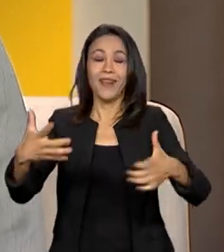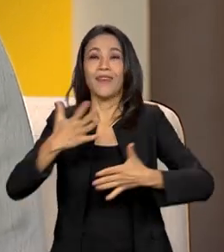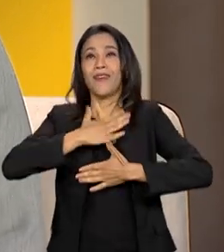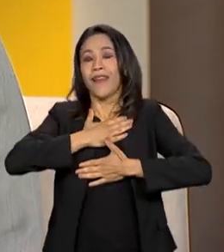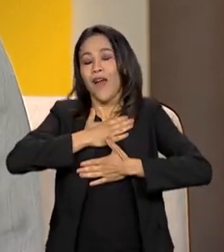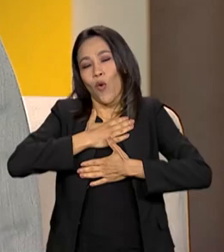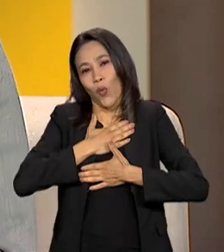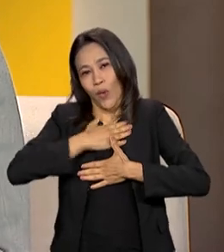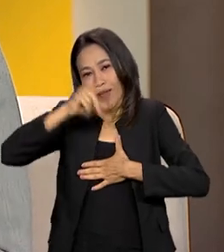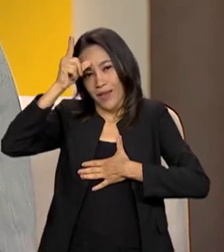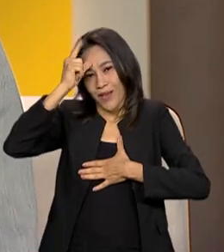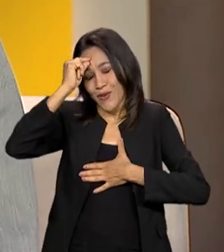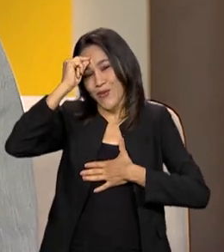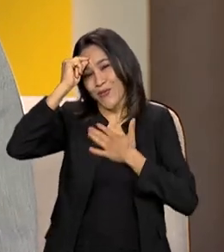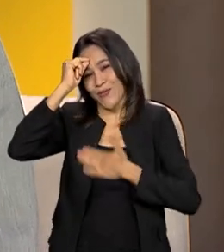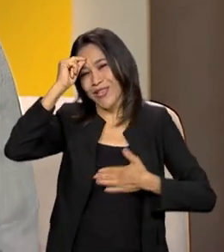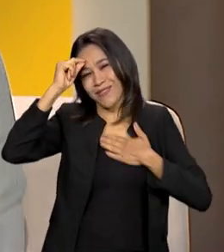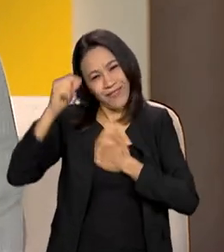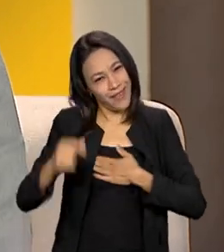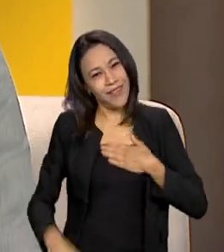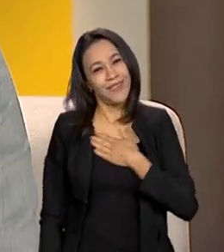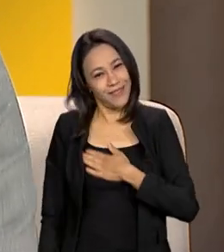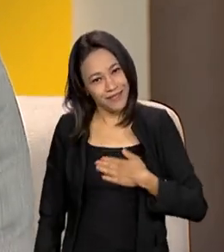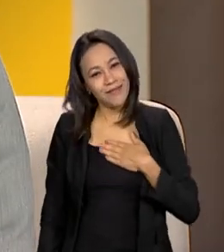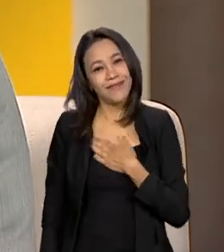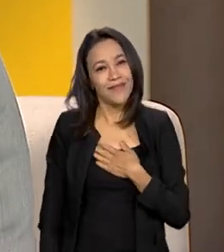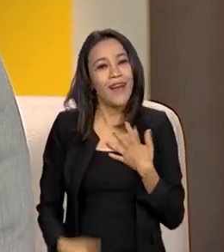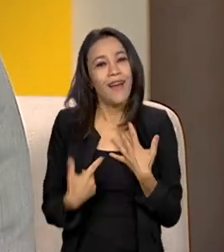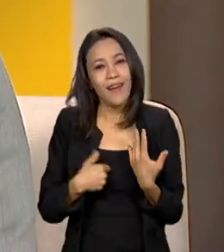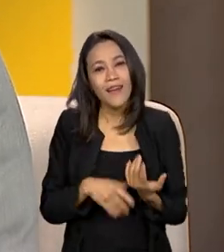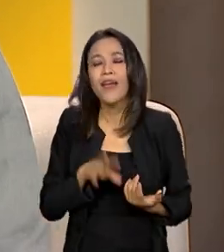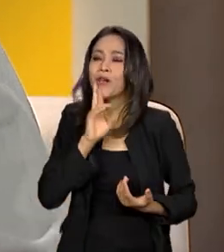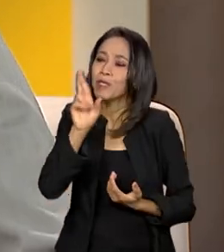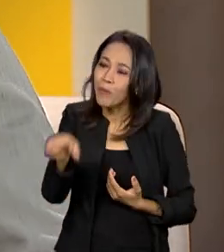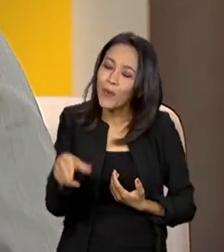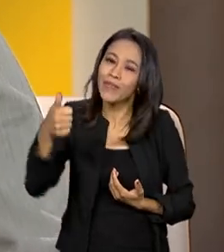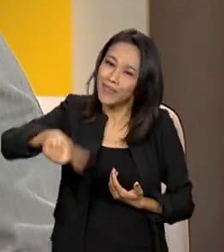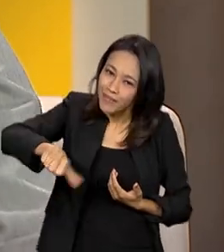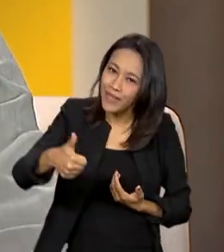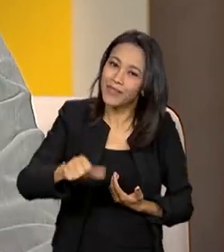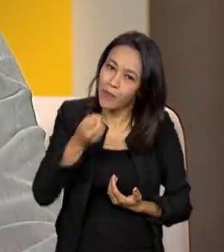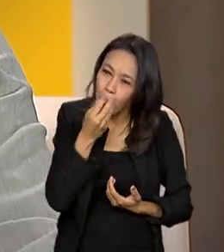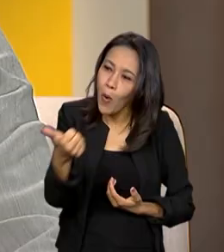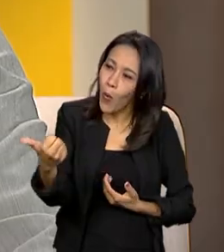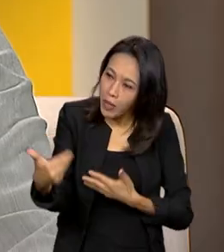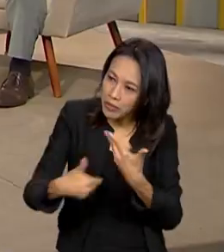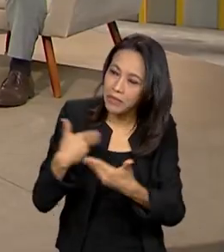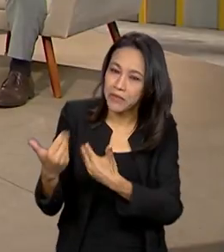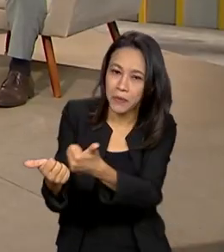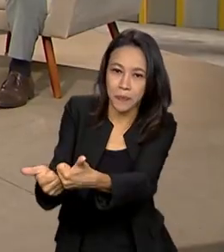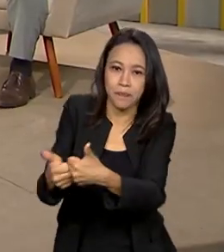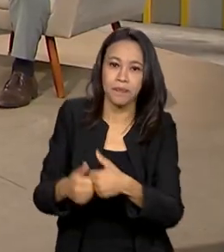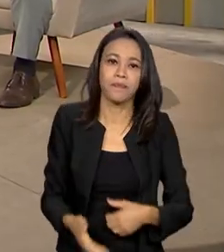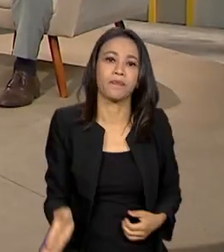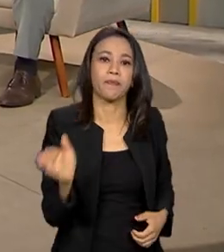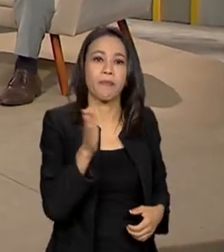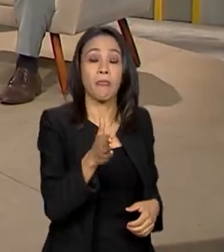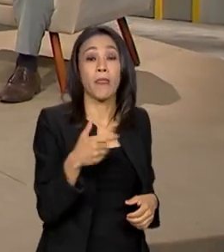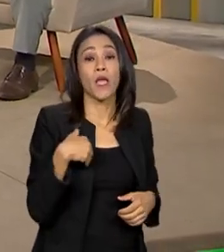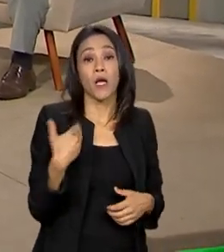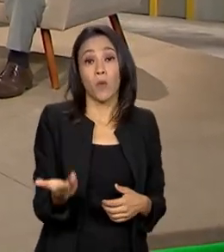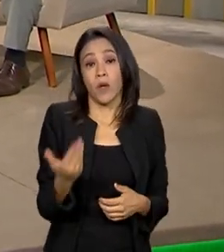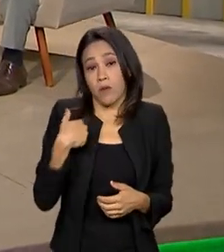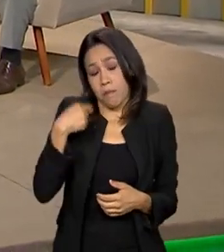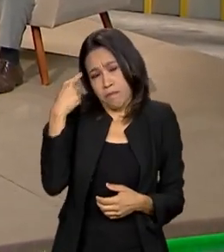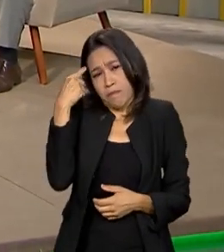e nos retorna com essas notas muito boas de avaliação de serviço. Agora, quando a gente pensa nessa questão de